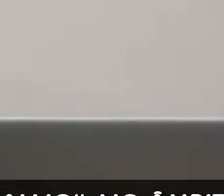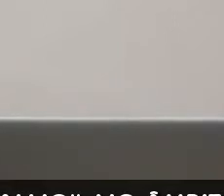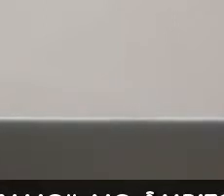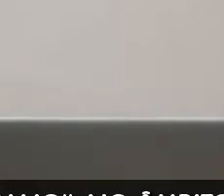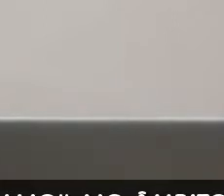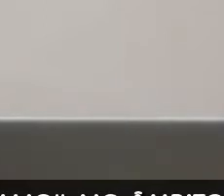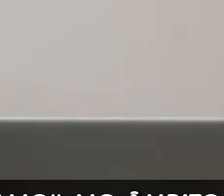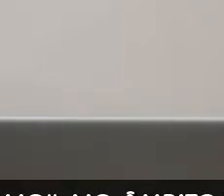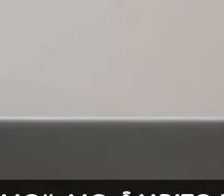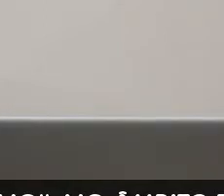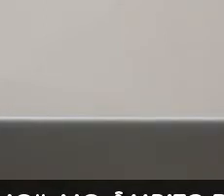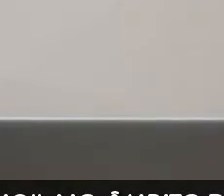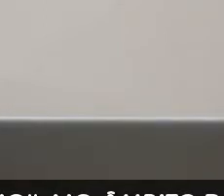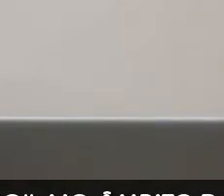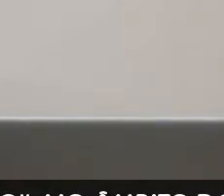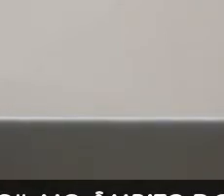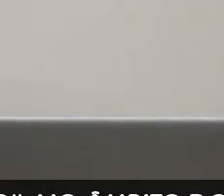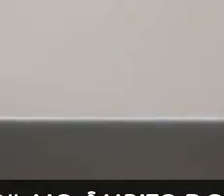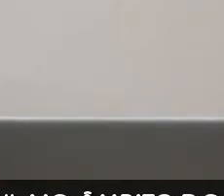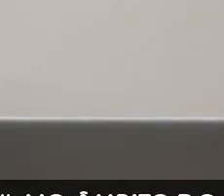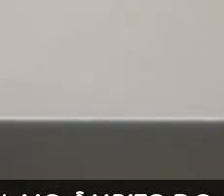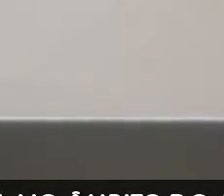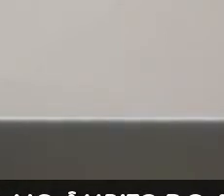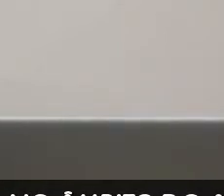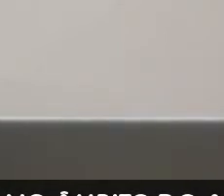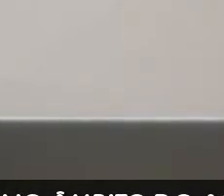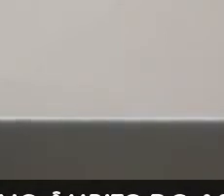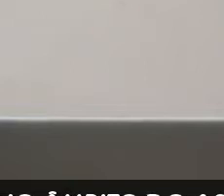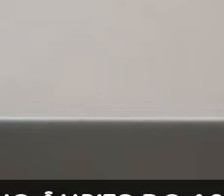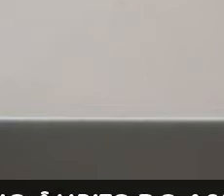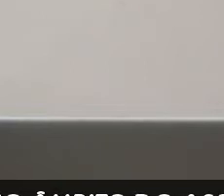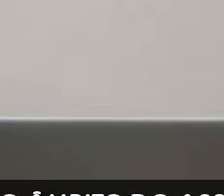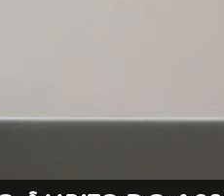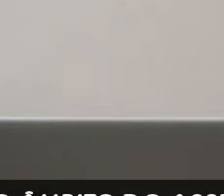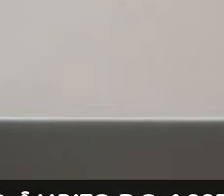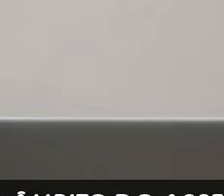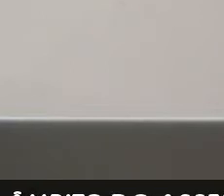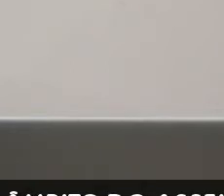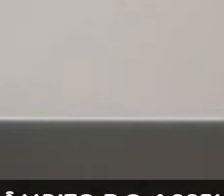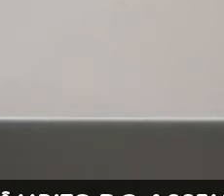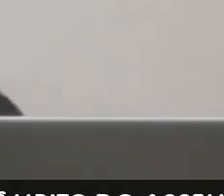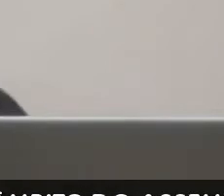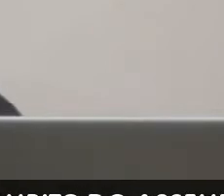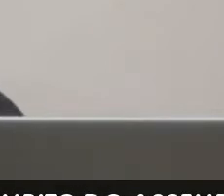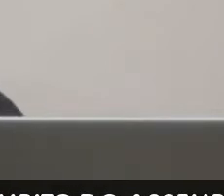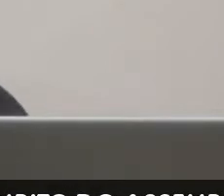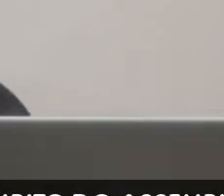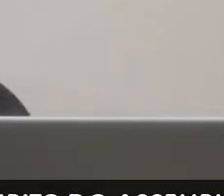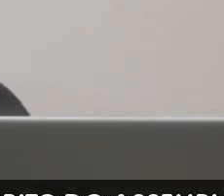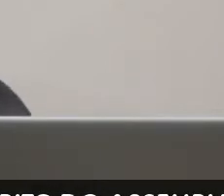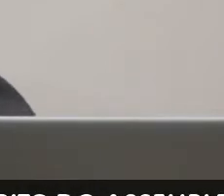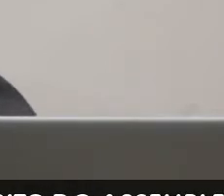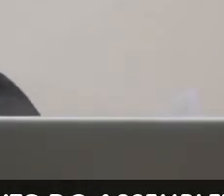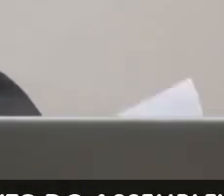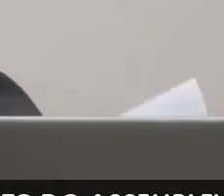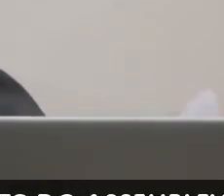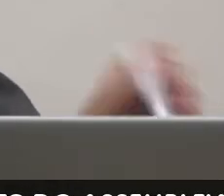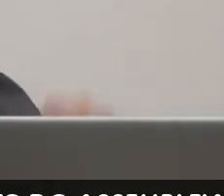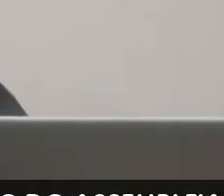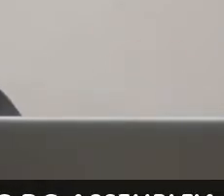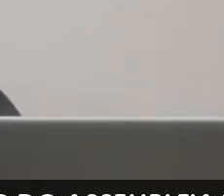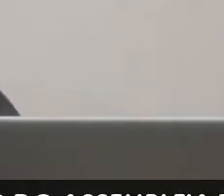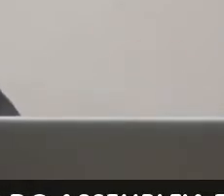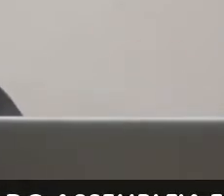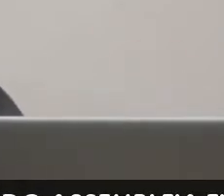tanto em vídeo quanto na ata e que foi fundamental a sua participação. Muito obrigado. Queria aqui,